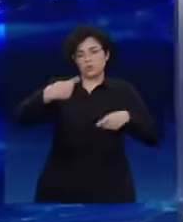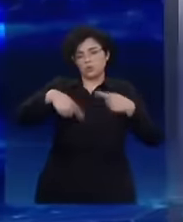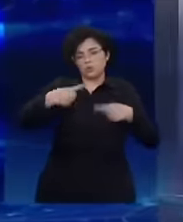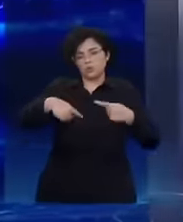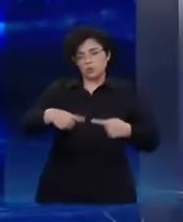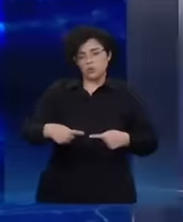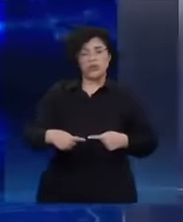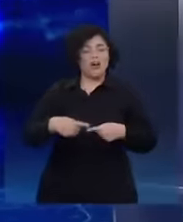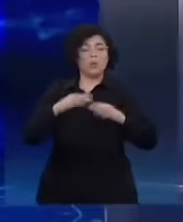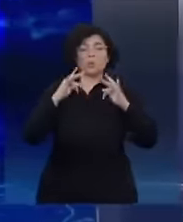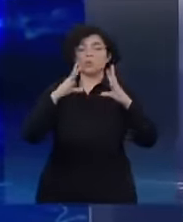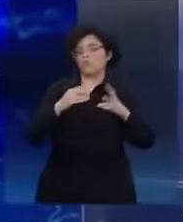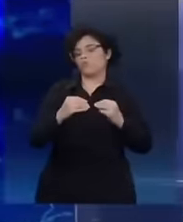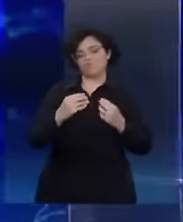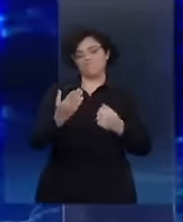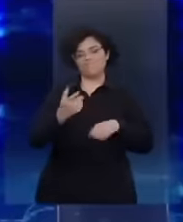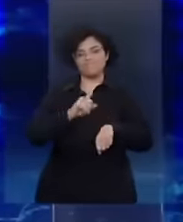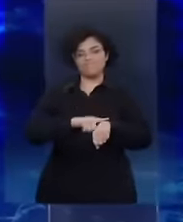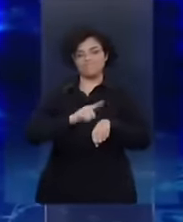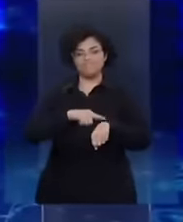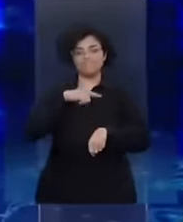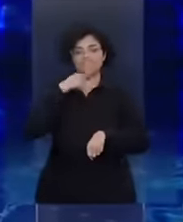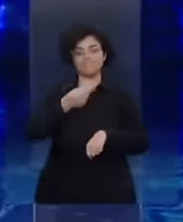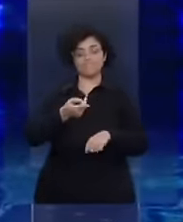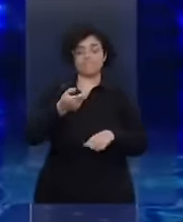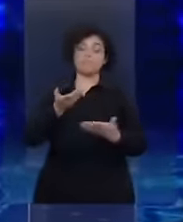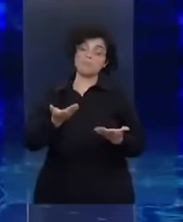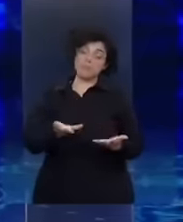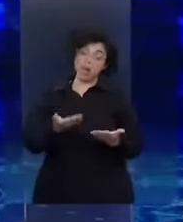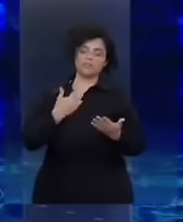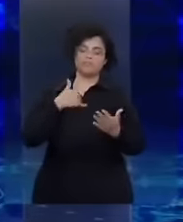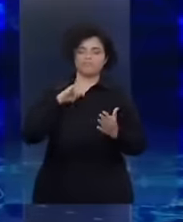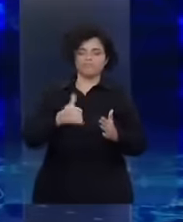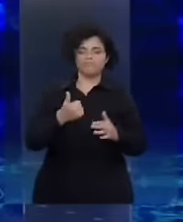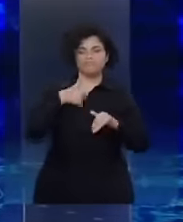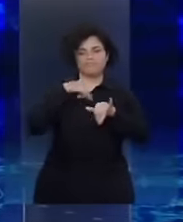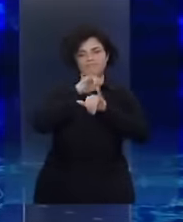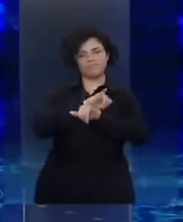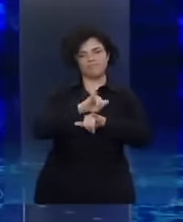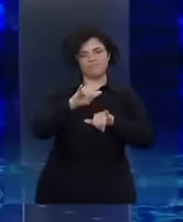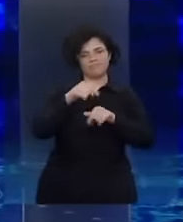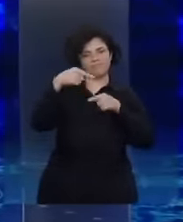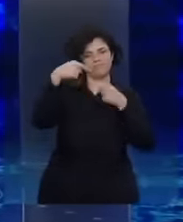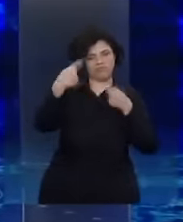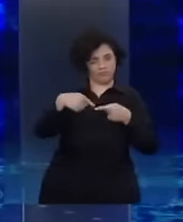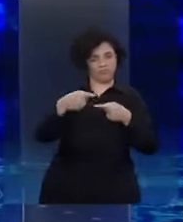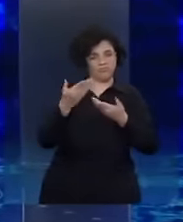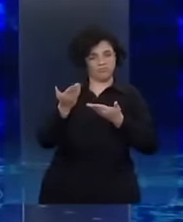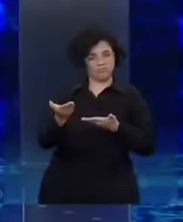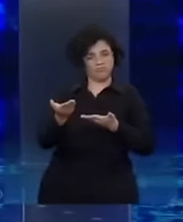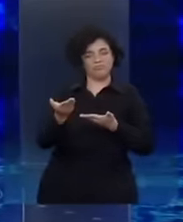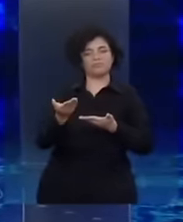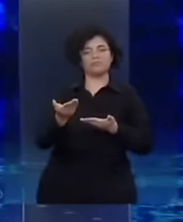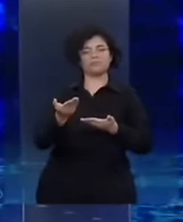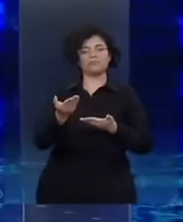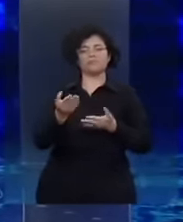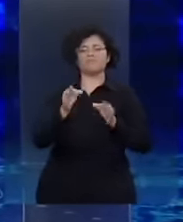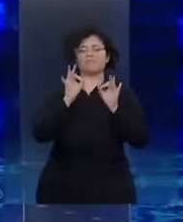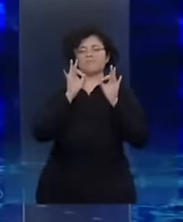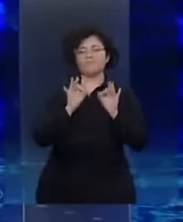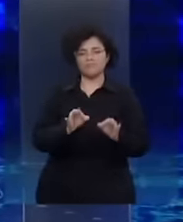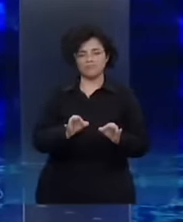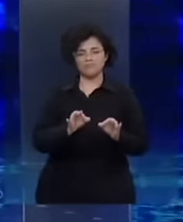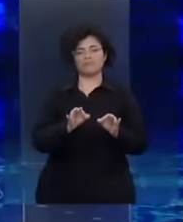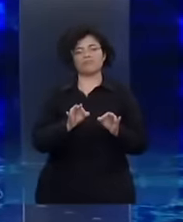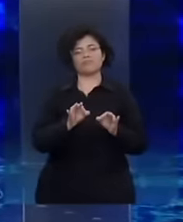que se discutir aqui, mas eu queria dizer para vocês o seguinte. O meu adversário é, efetivamente,